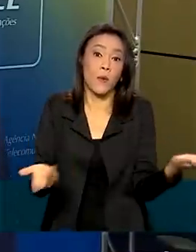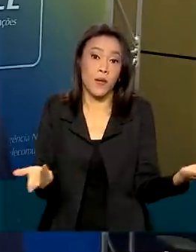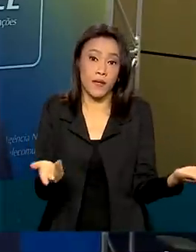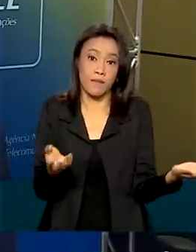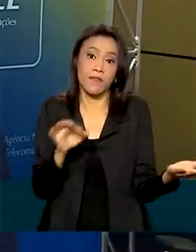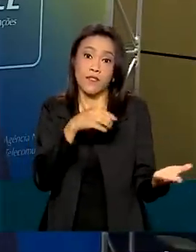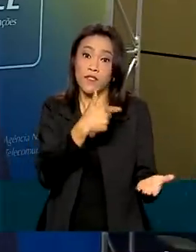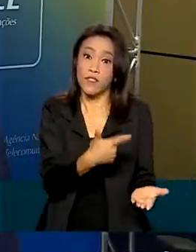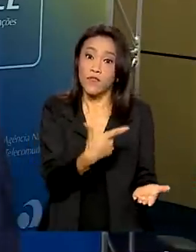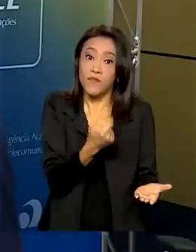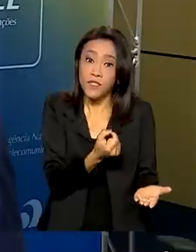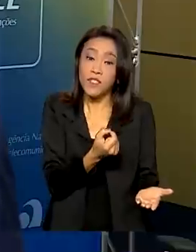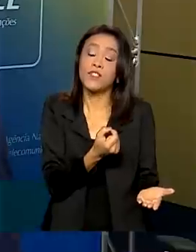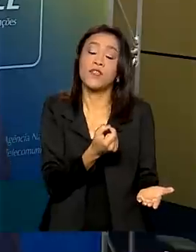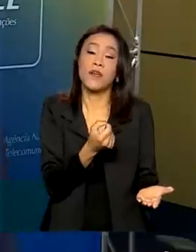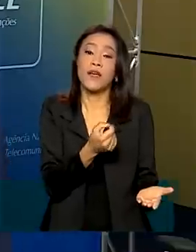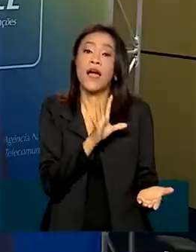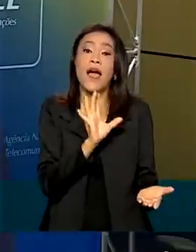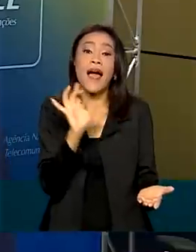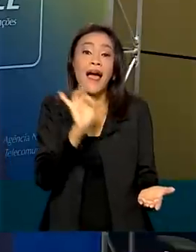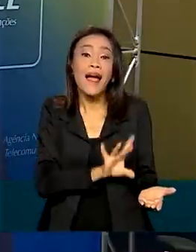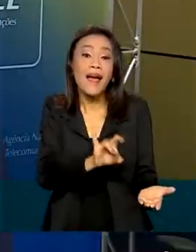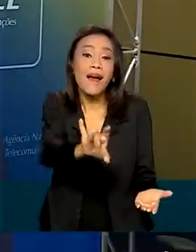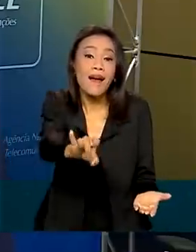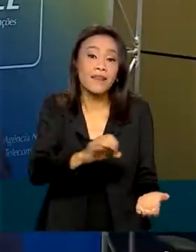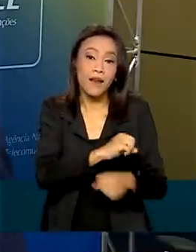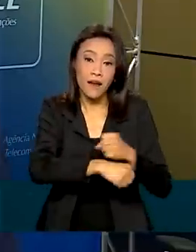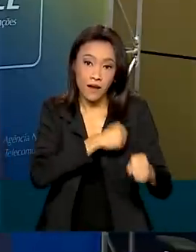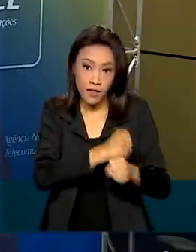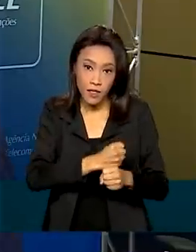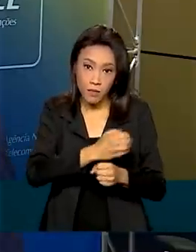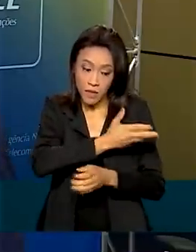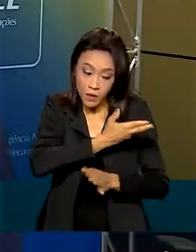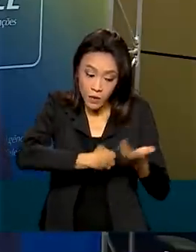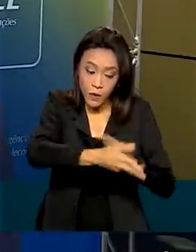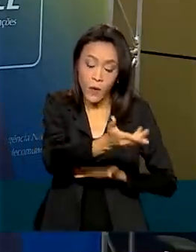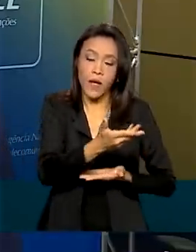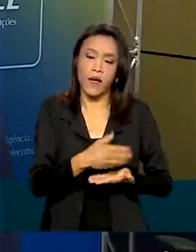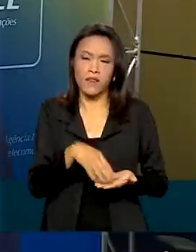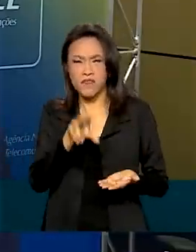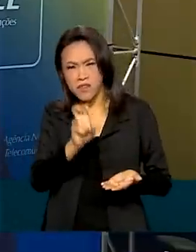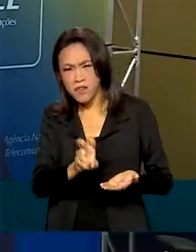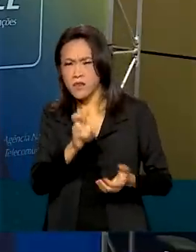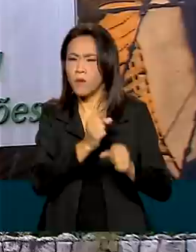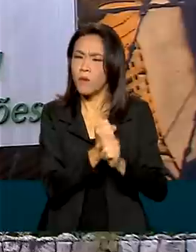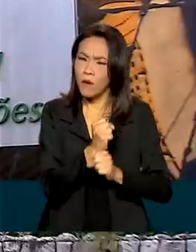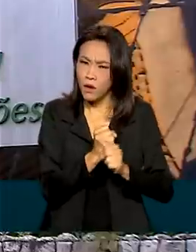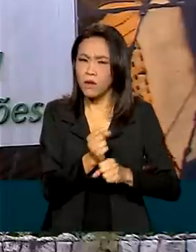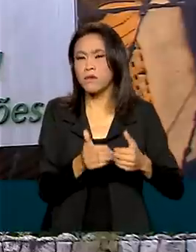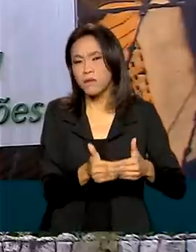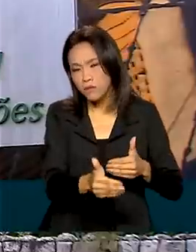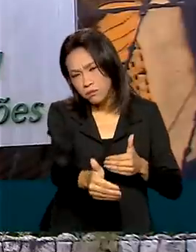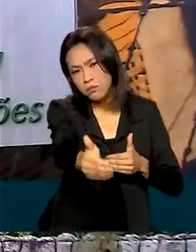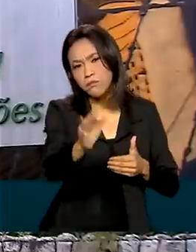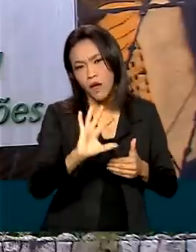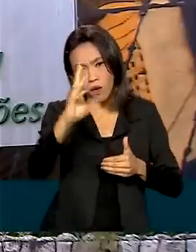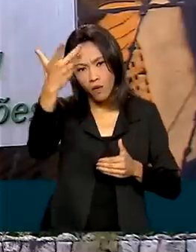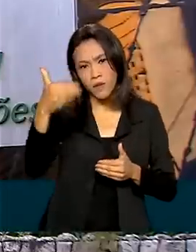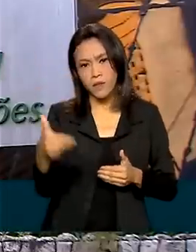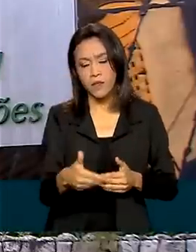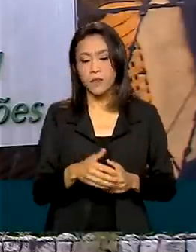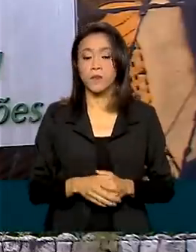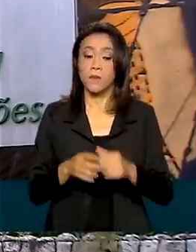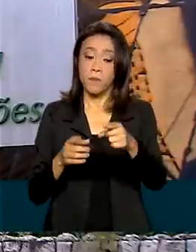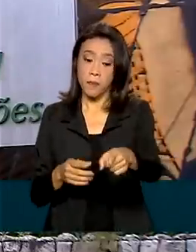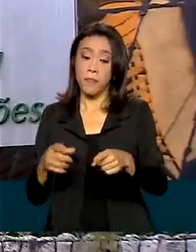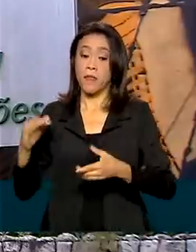base, 20% a cada ano. Então, para todo mundo ir trocar a base, temos a expectativa de cinco anos, pelo menos. Cabe a Anatel liberar